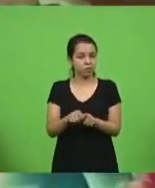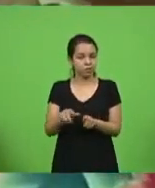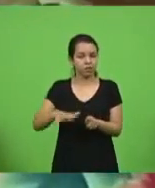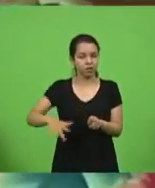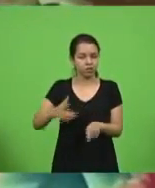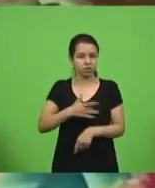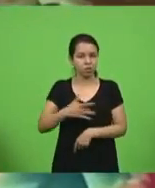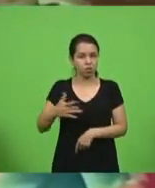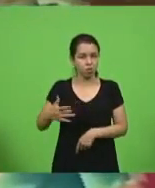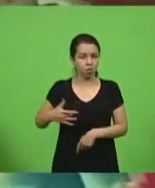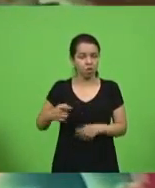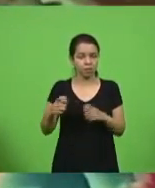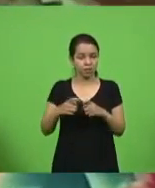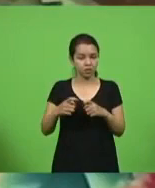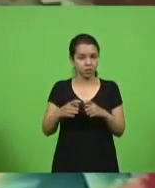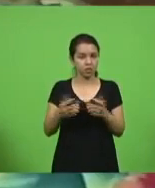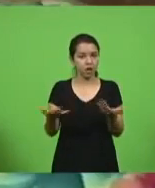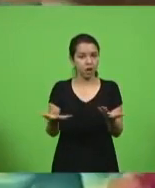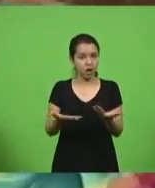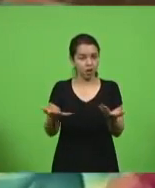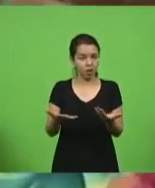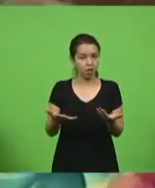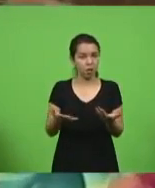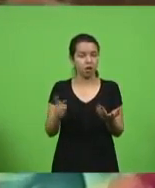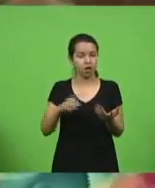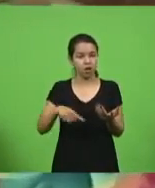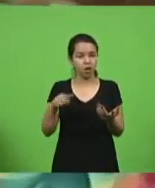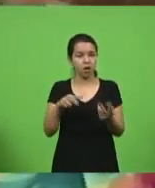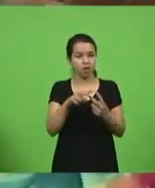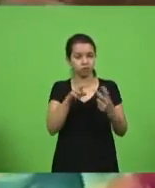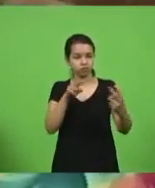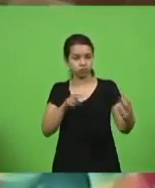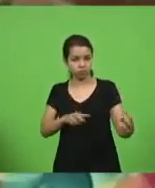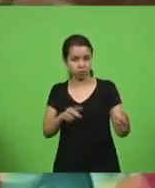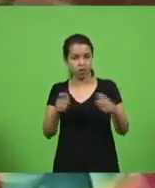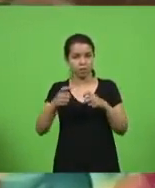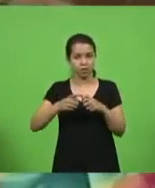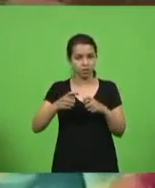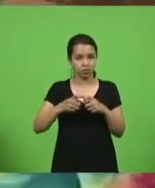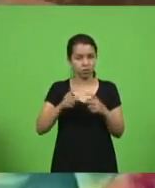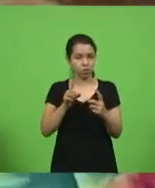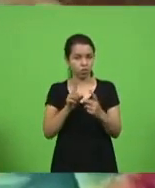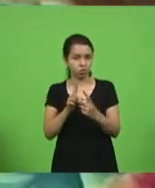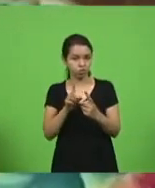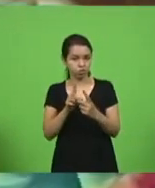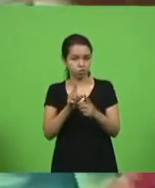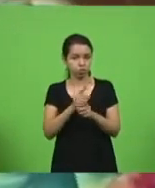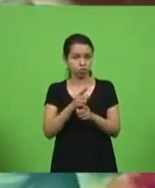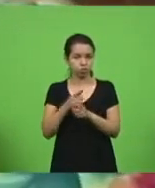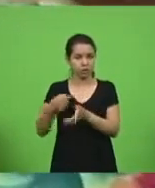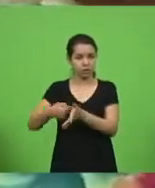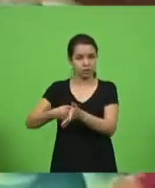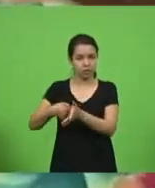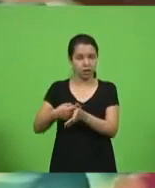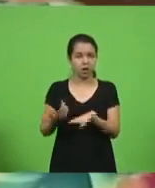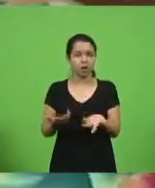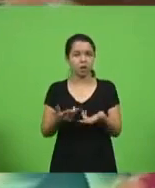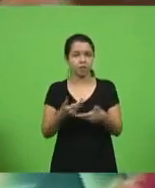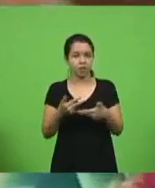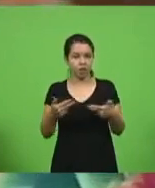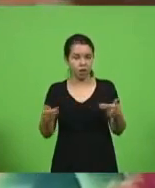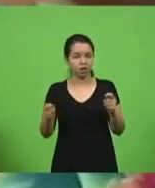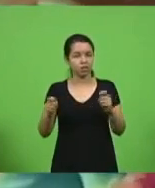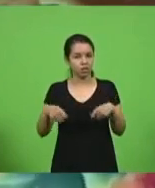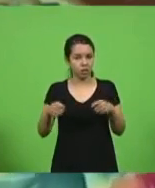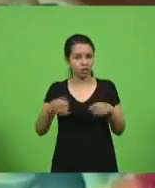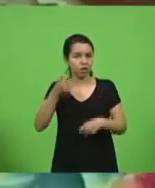telemedicina. Telemedicina. Consultas, diagnósticos, tratamentos serão pelo telefone, pela internet.